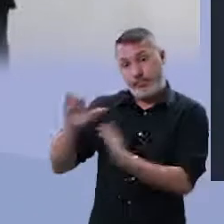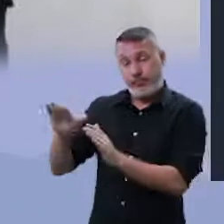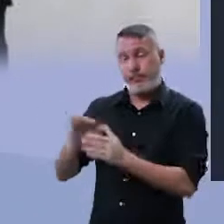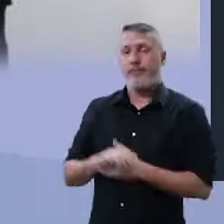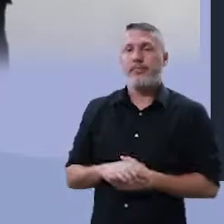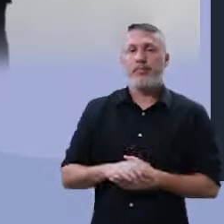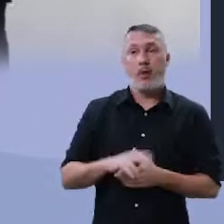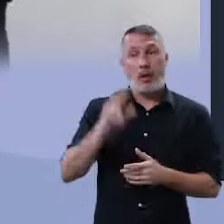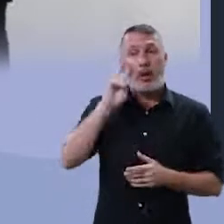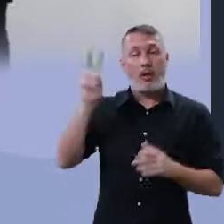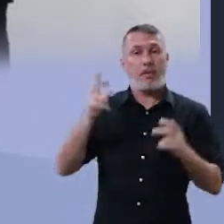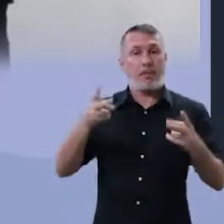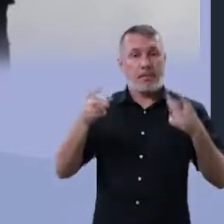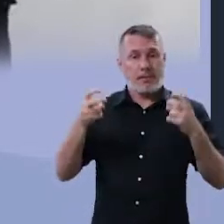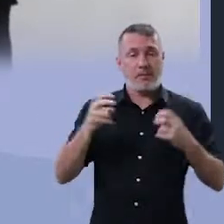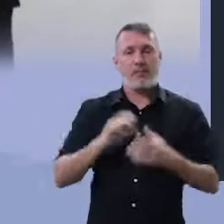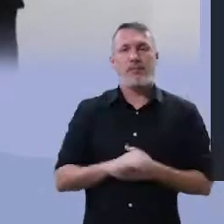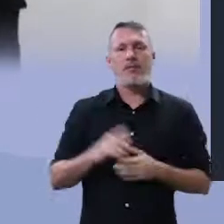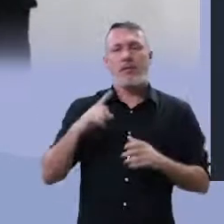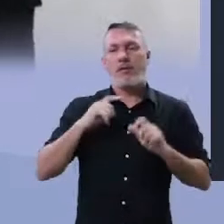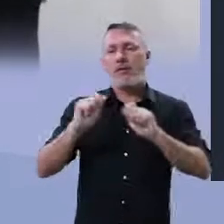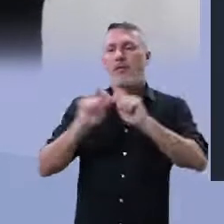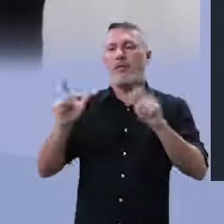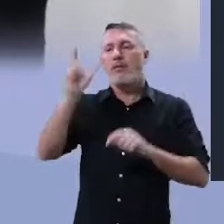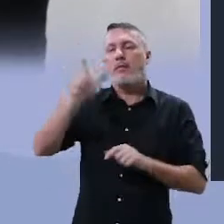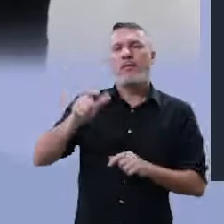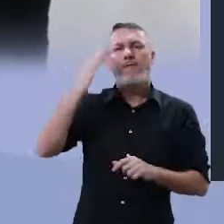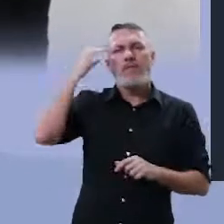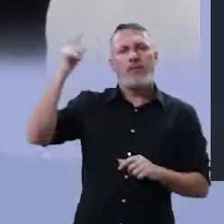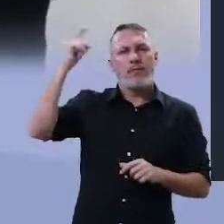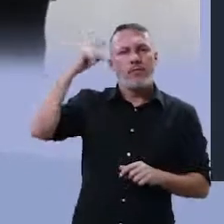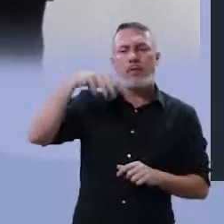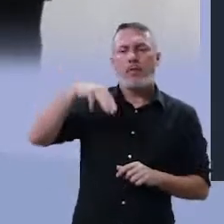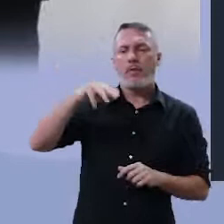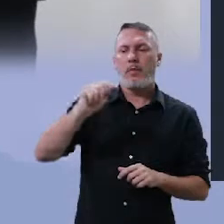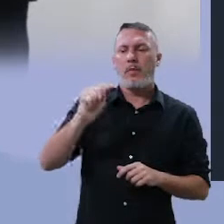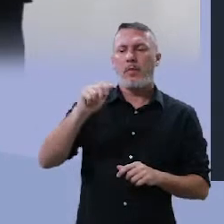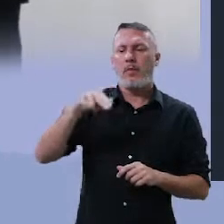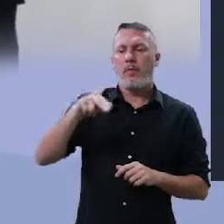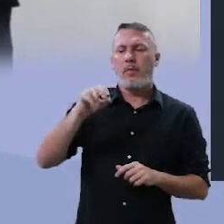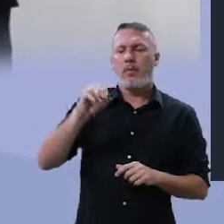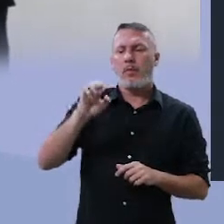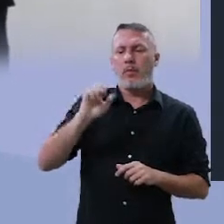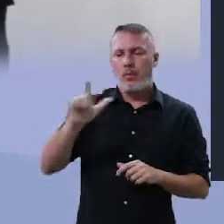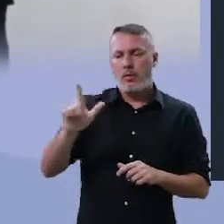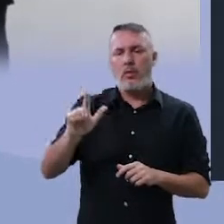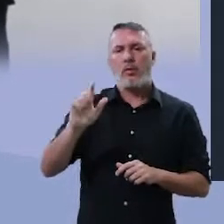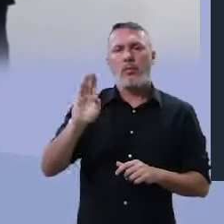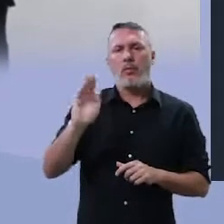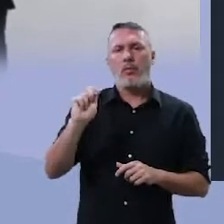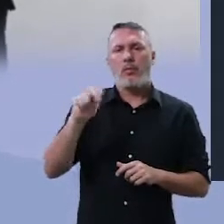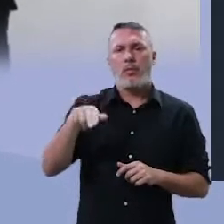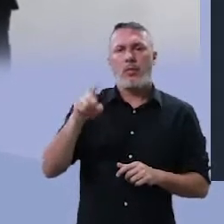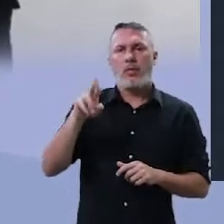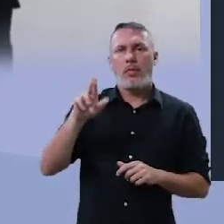próximo. Observe. Aí nós temos Manuel Bandeira. Manuel Bandeira foi poeta que nasceu em